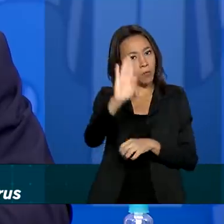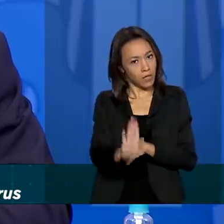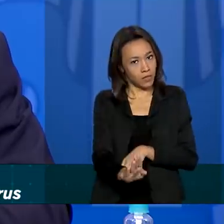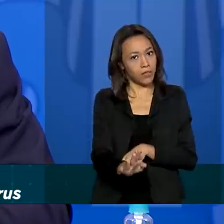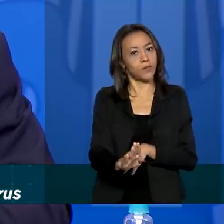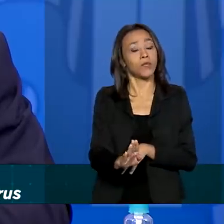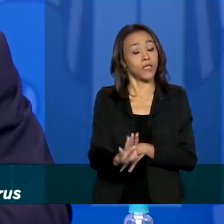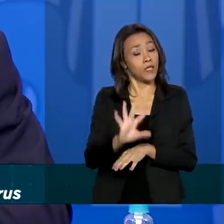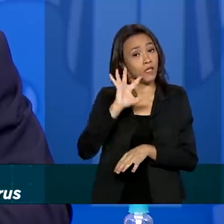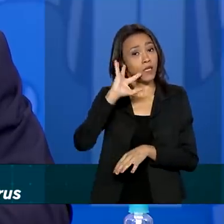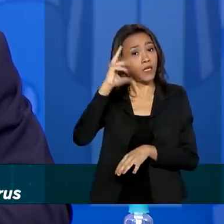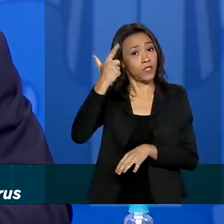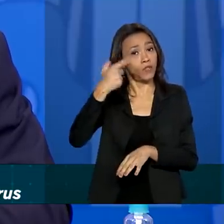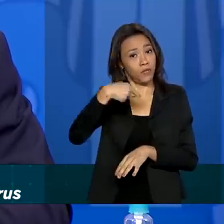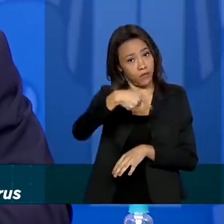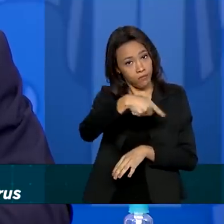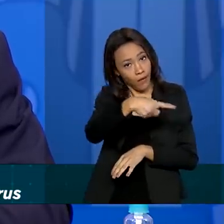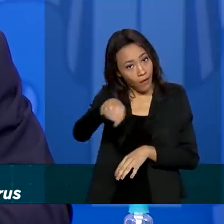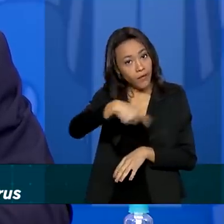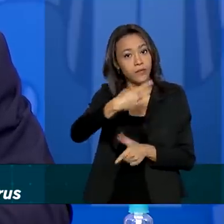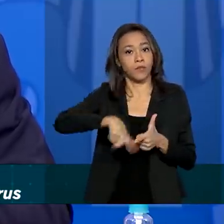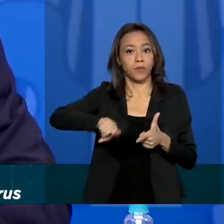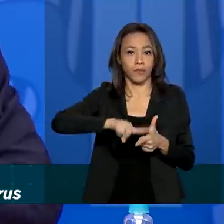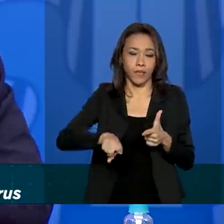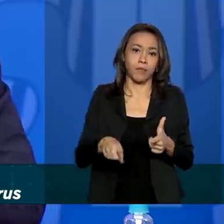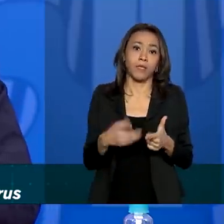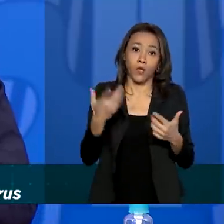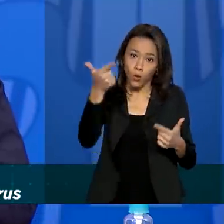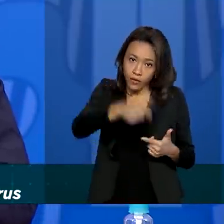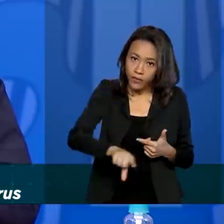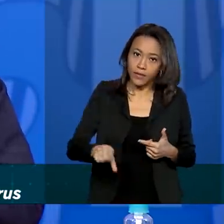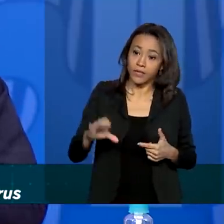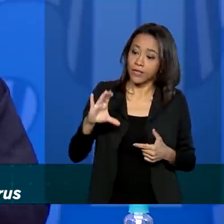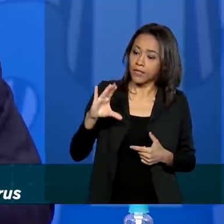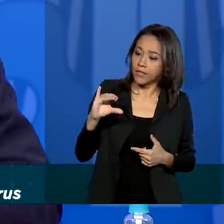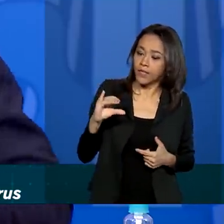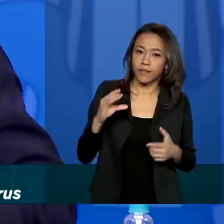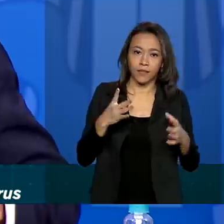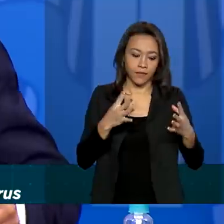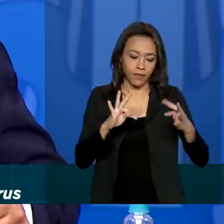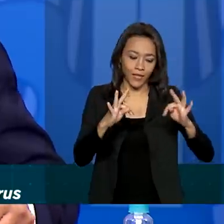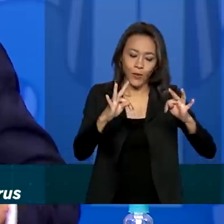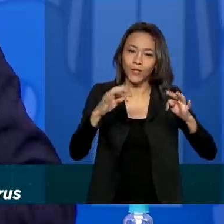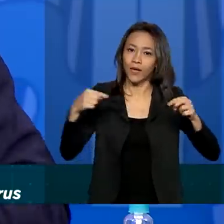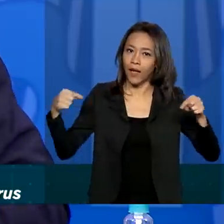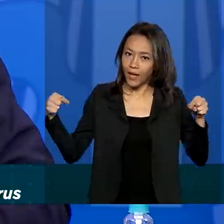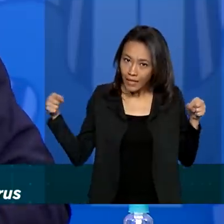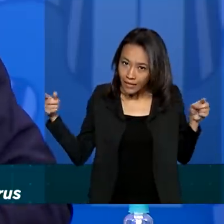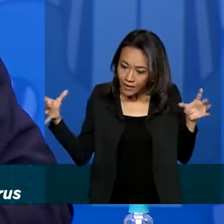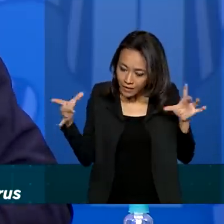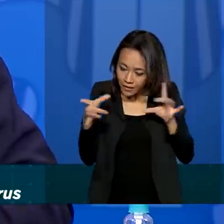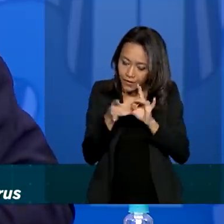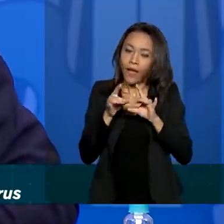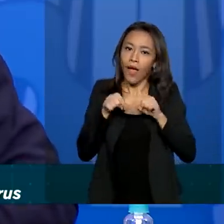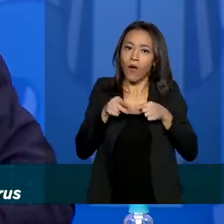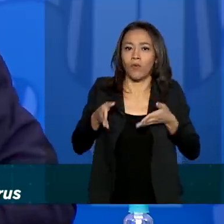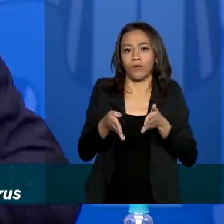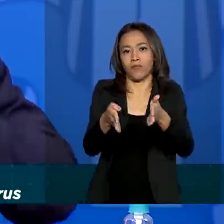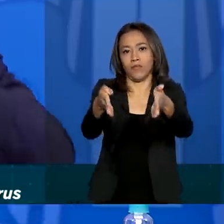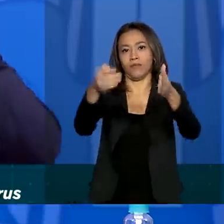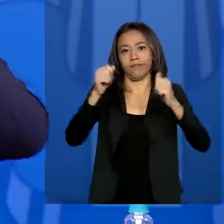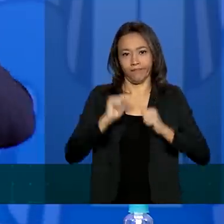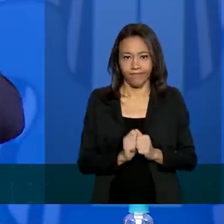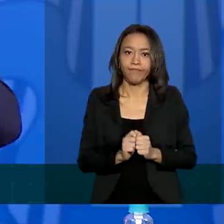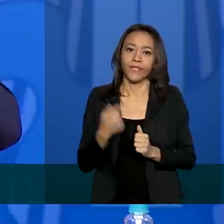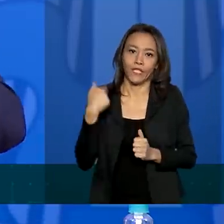todos esses problemas. De novo, ciência e tecnologia é o caminho para a gente vencer tudo isso, é através da ciência e